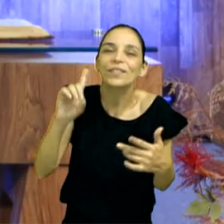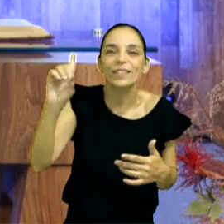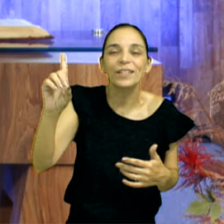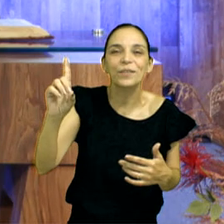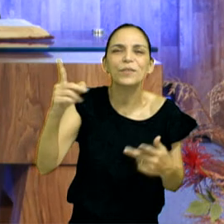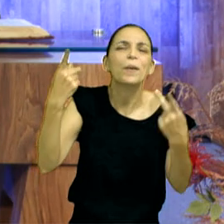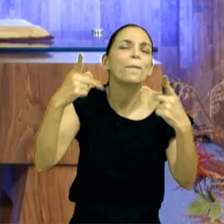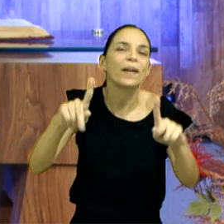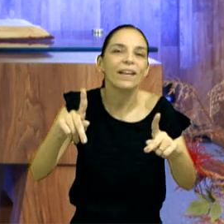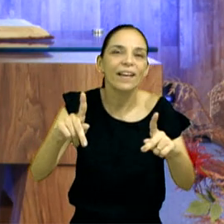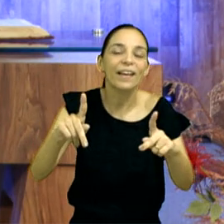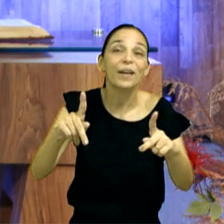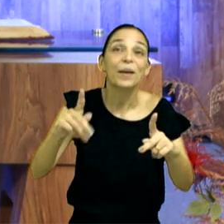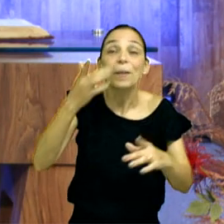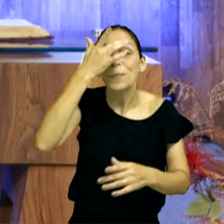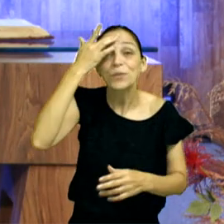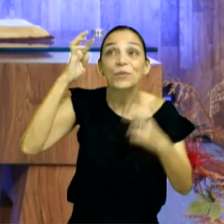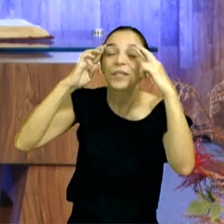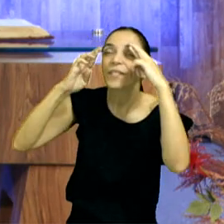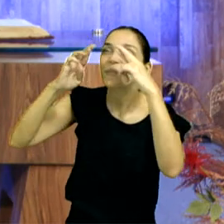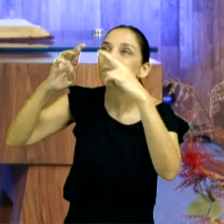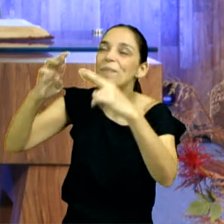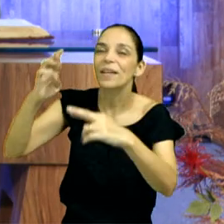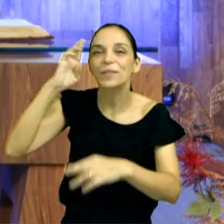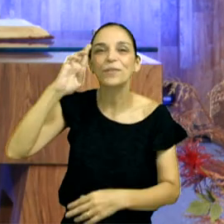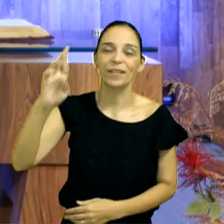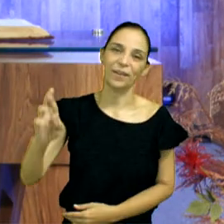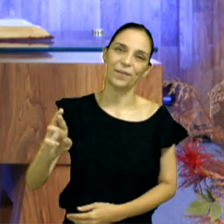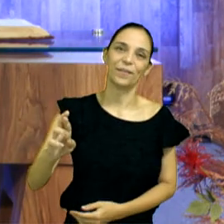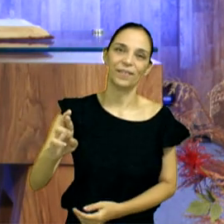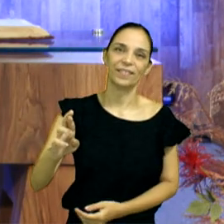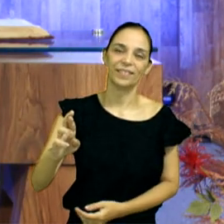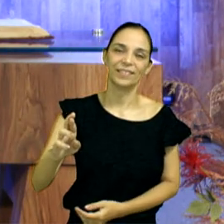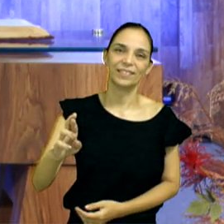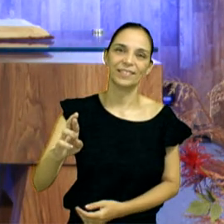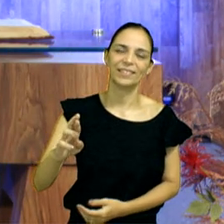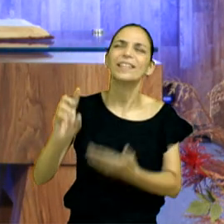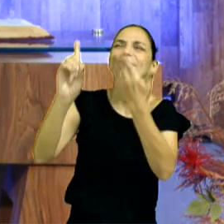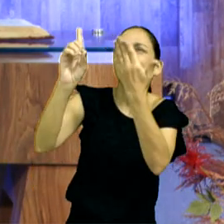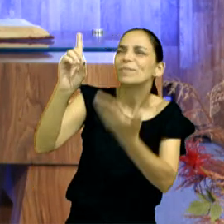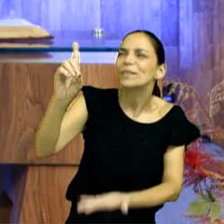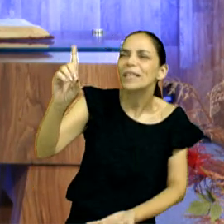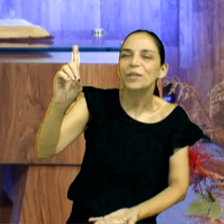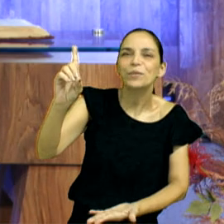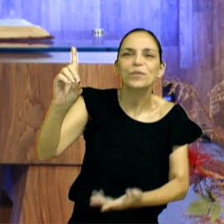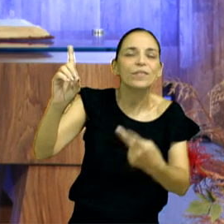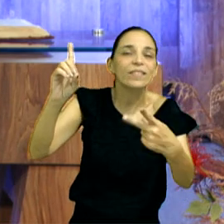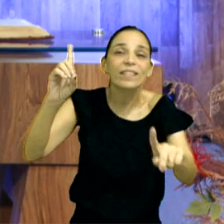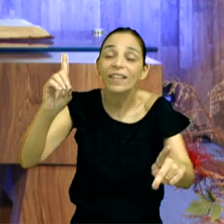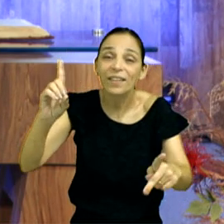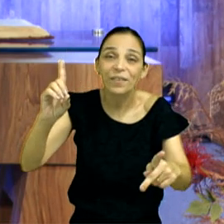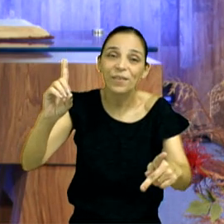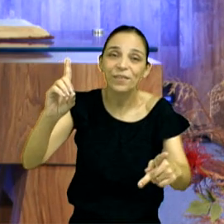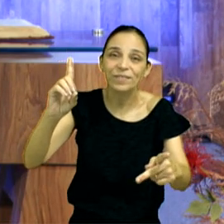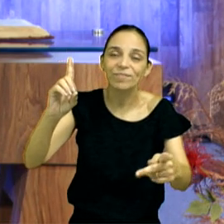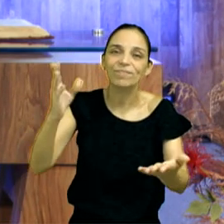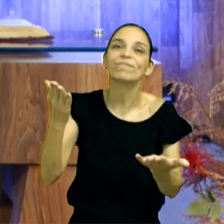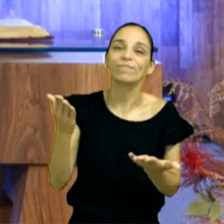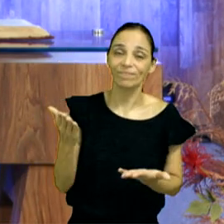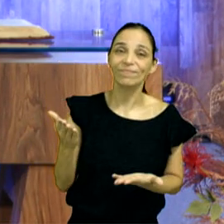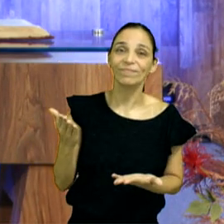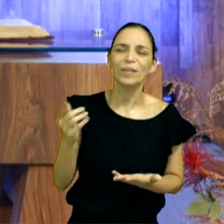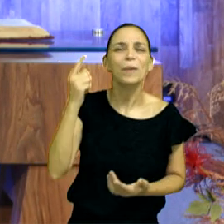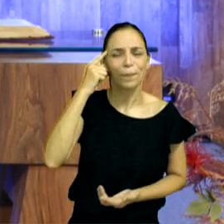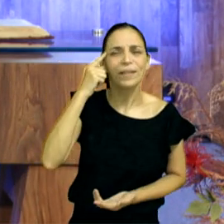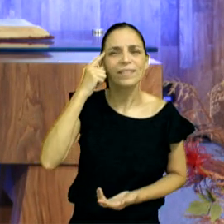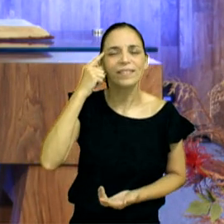temem, ele, aquilo que eu falei de ser o seu Deus, seu Deus, ele é o seu Deus, meu irmão, você